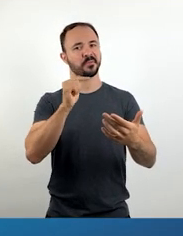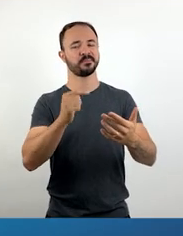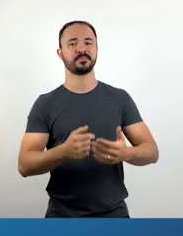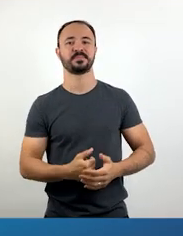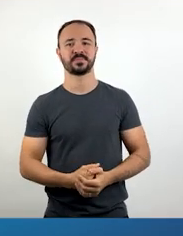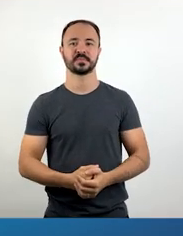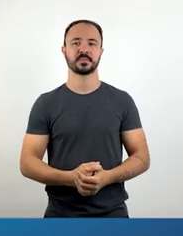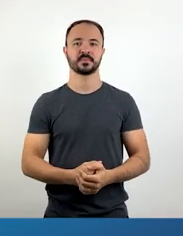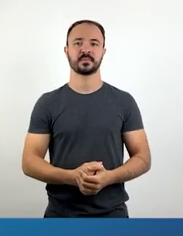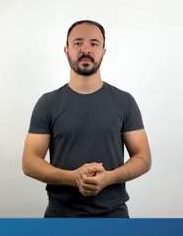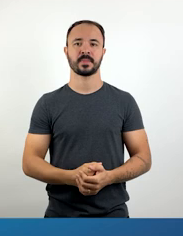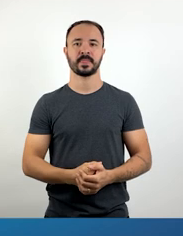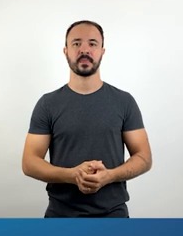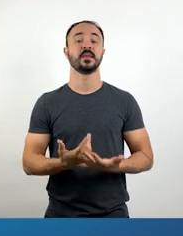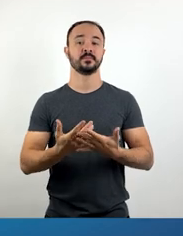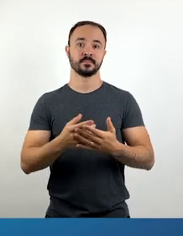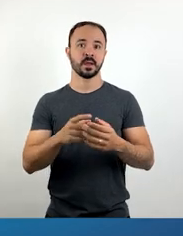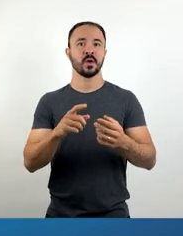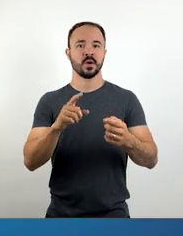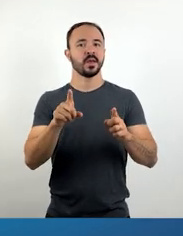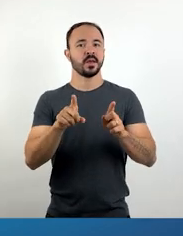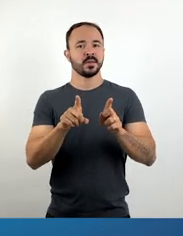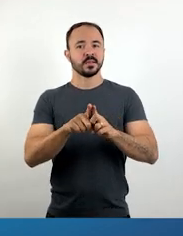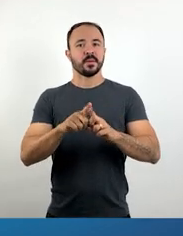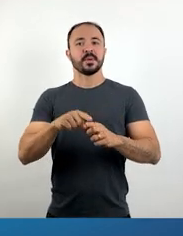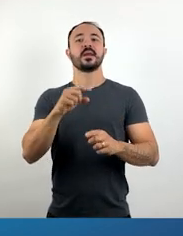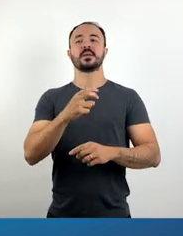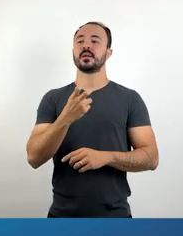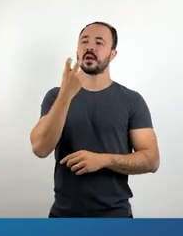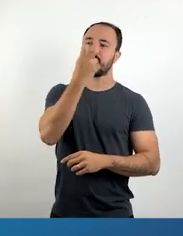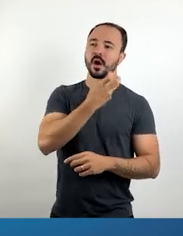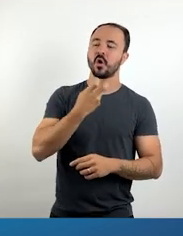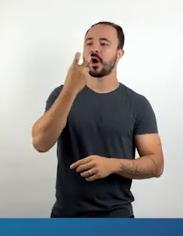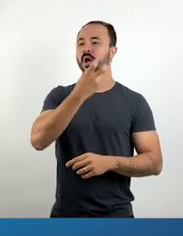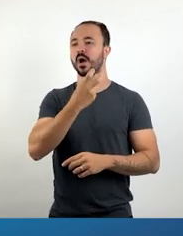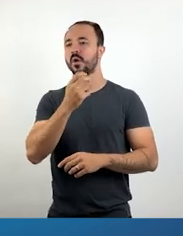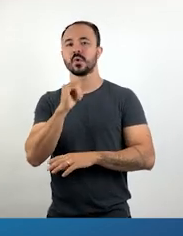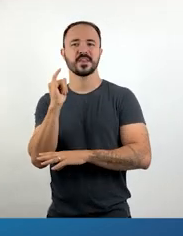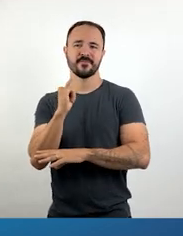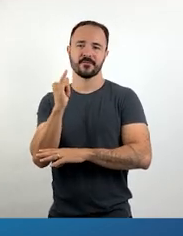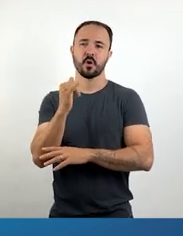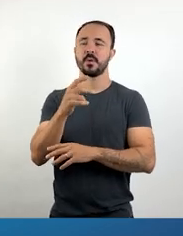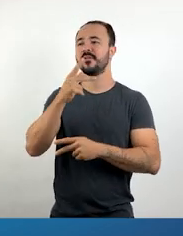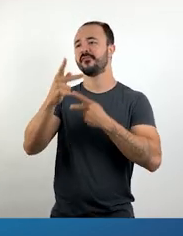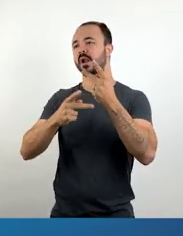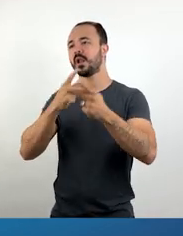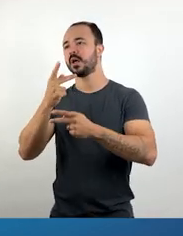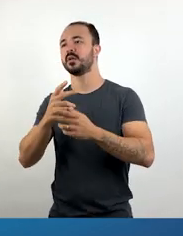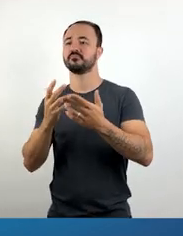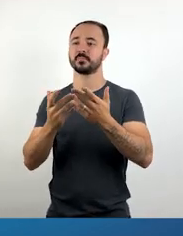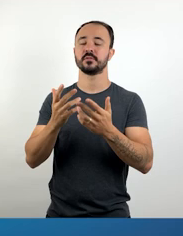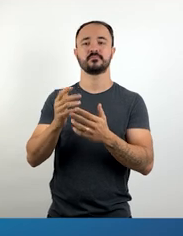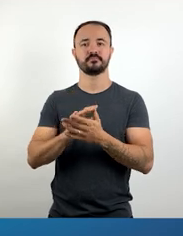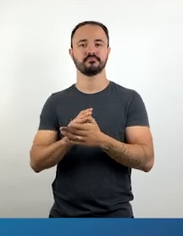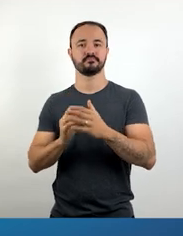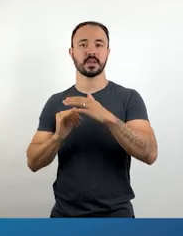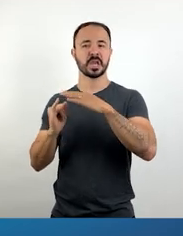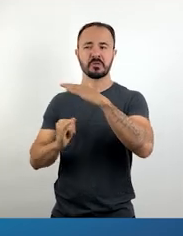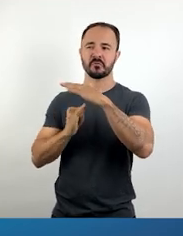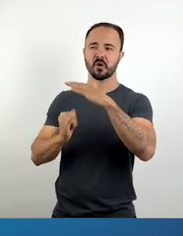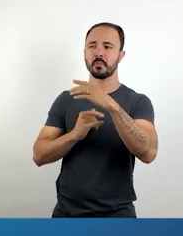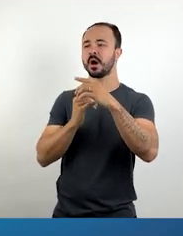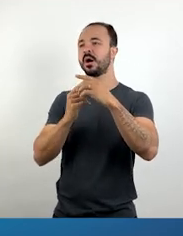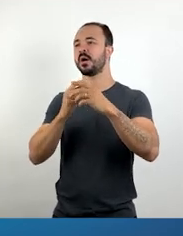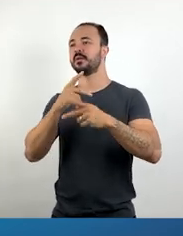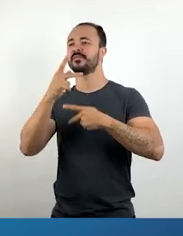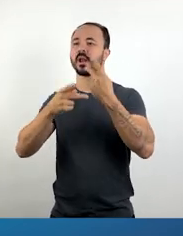da já mencionada linguagem oral popular e informal, a literatura de Cordel tem outras características que fazem com